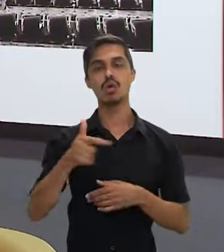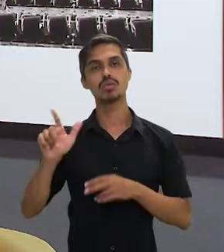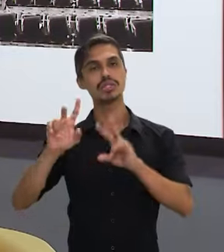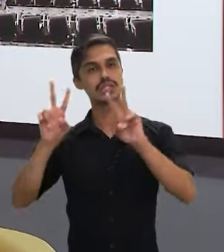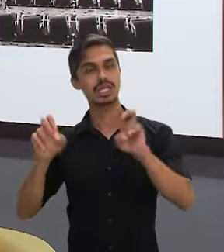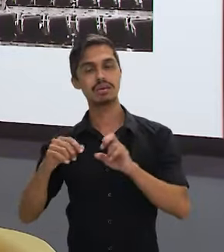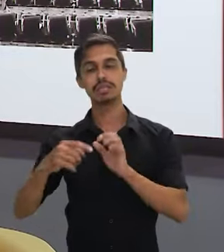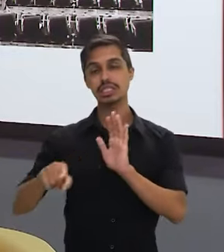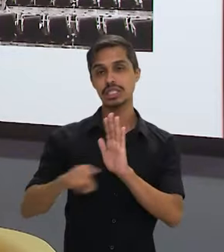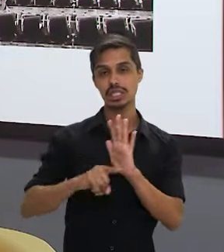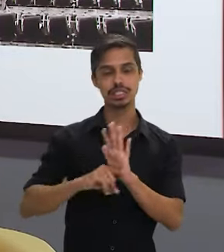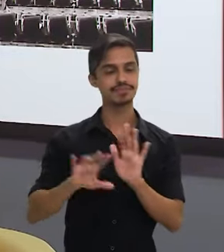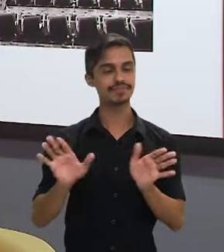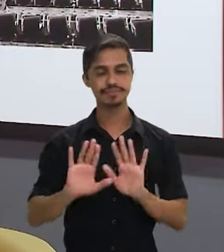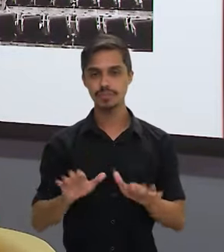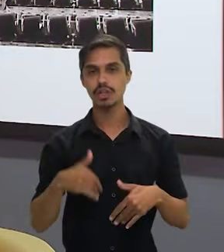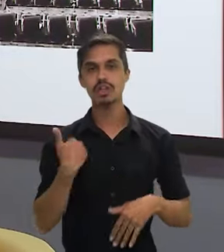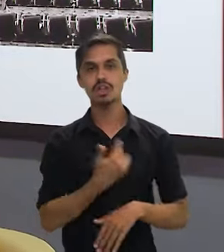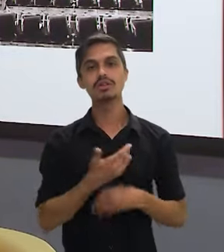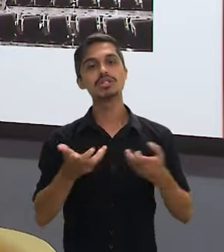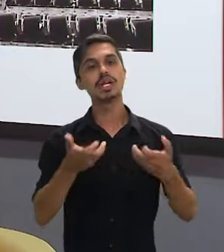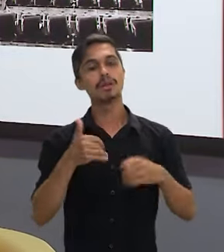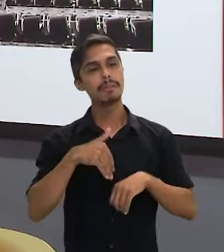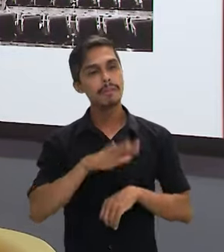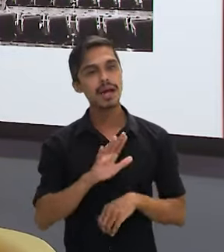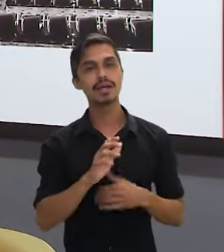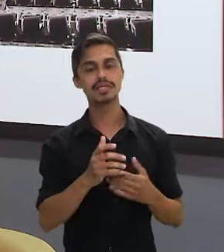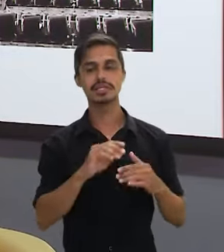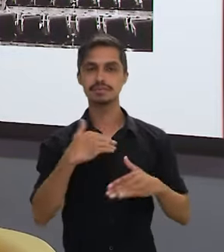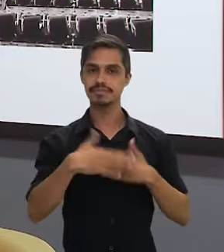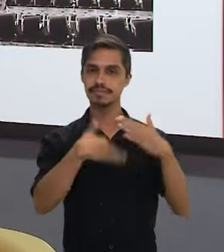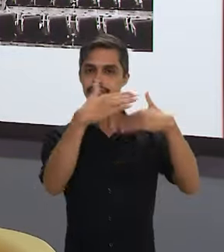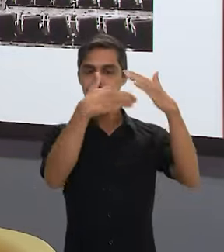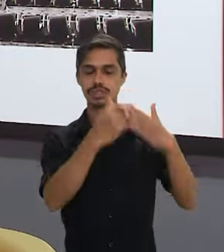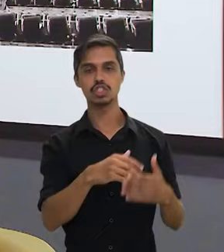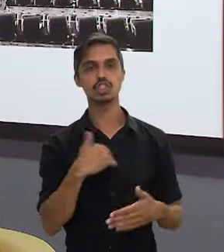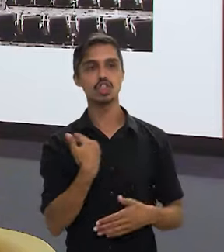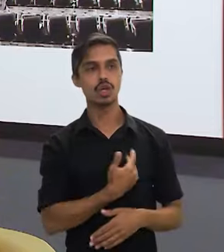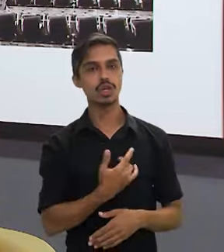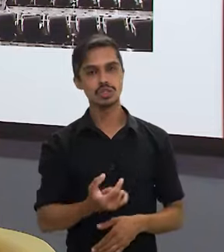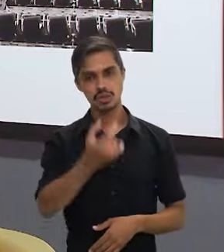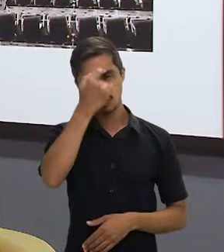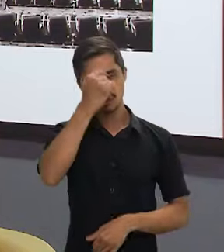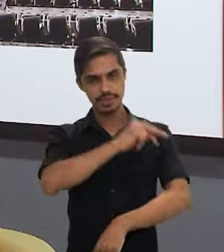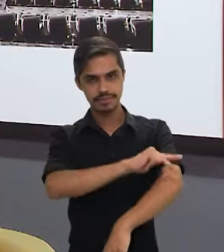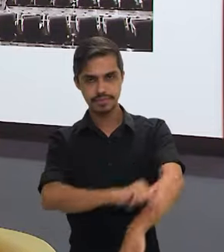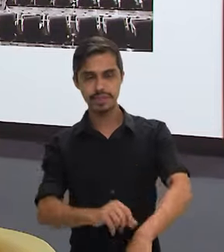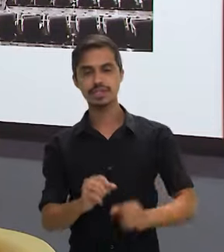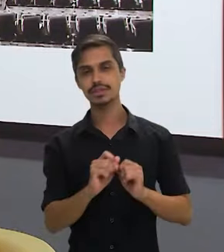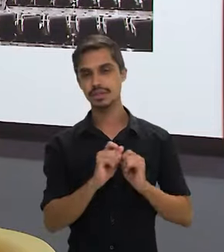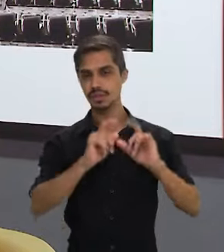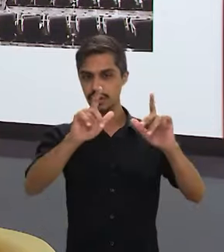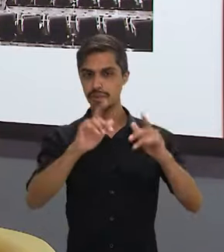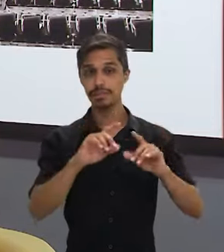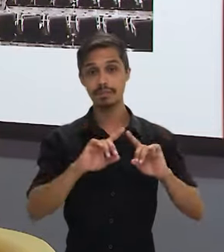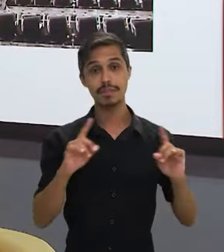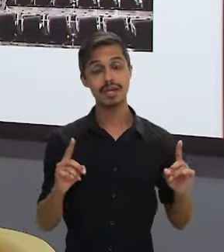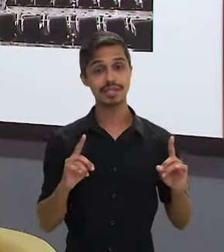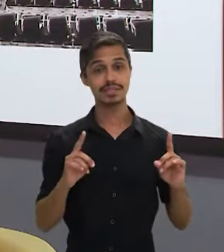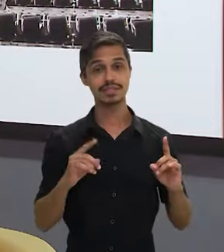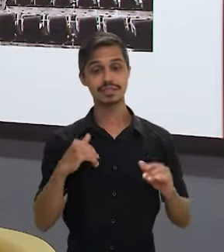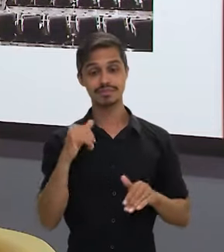coisa que é tão negativa e pejorativa. Então, cada vez mais, eu acho que a gente tem avançado, eu acho que a consciência racial tem crescido,